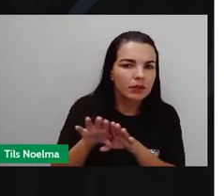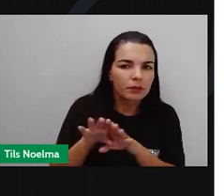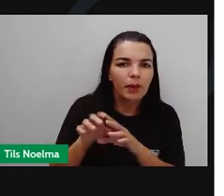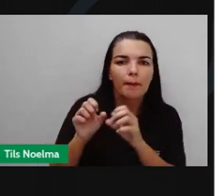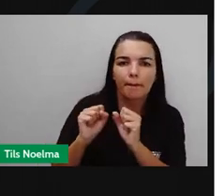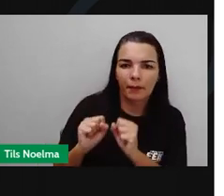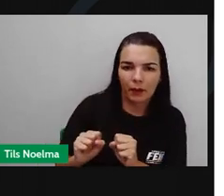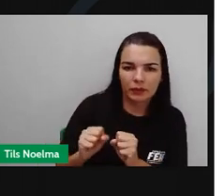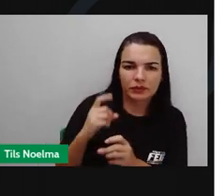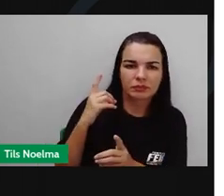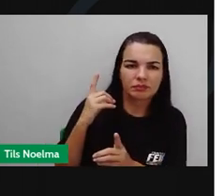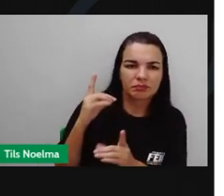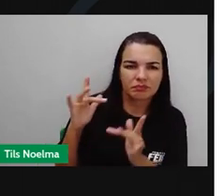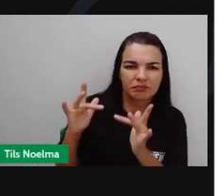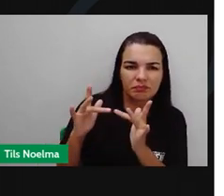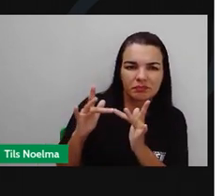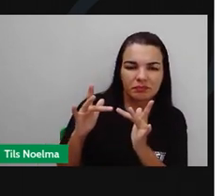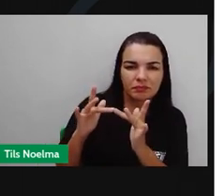fungos.